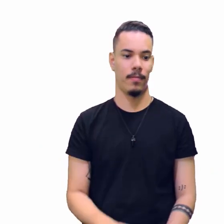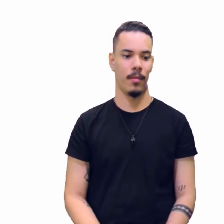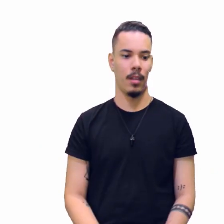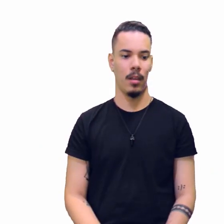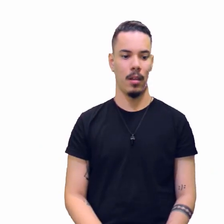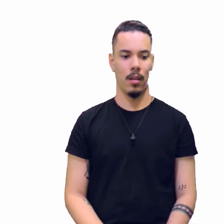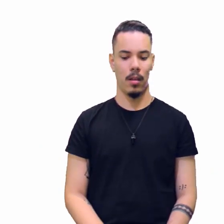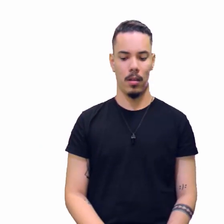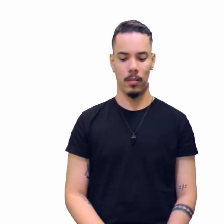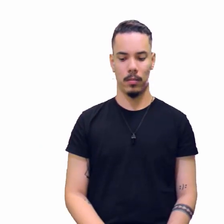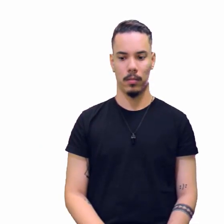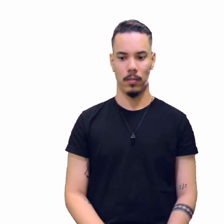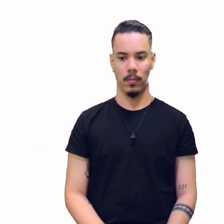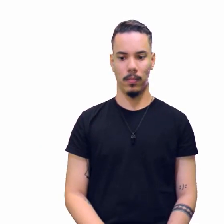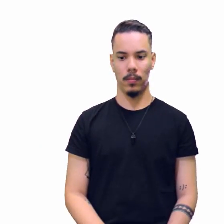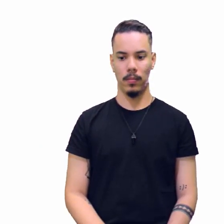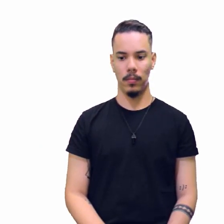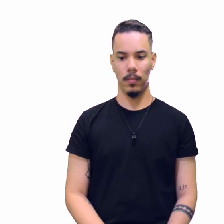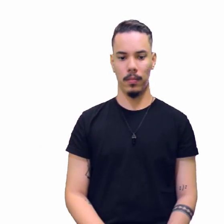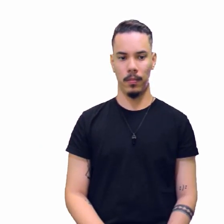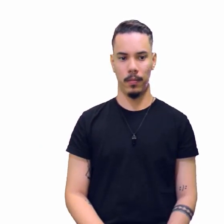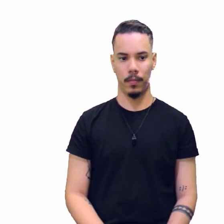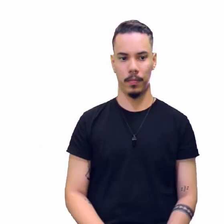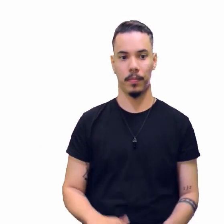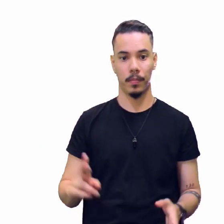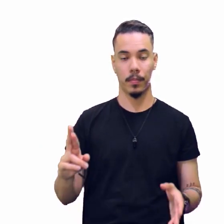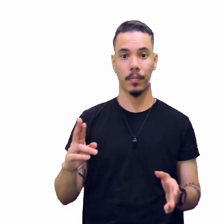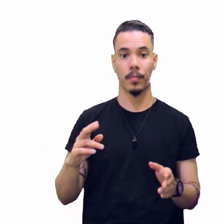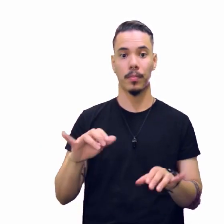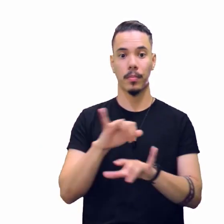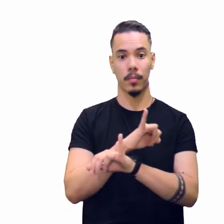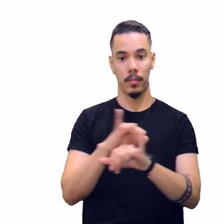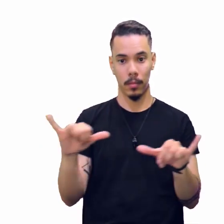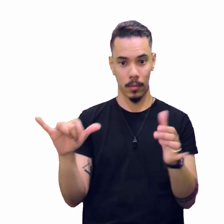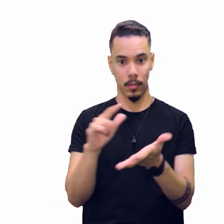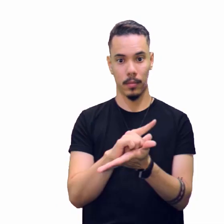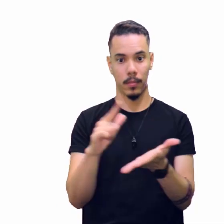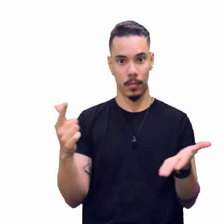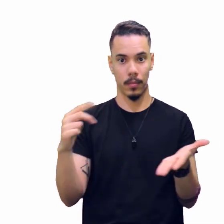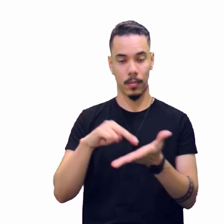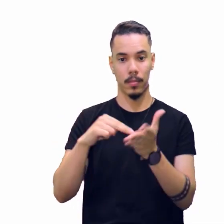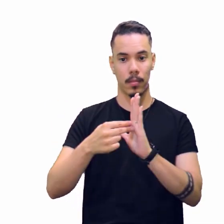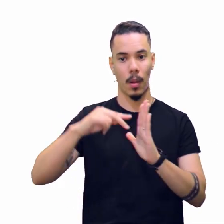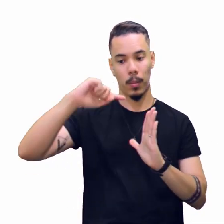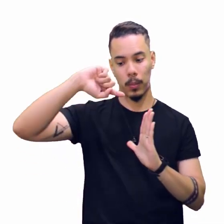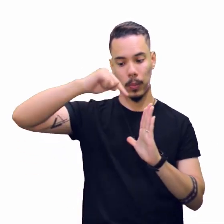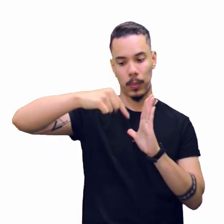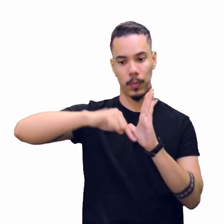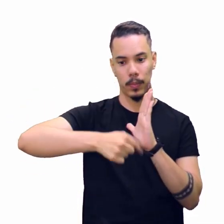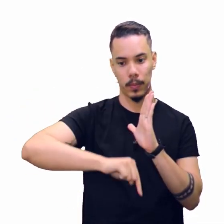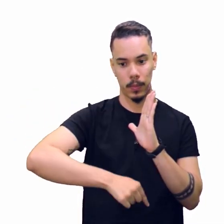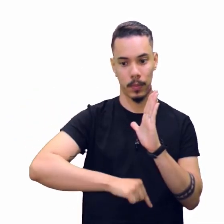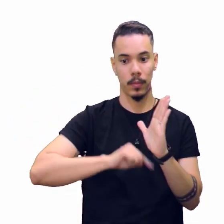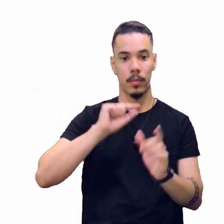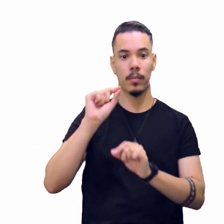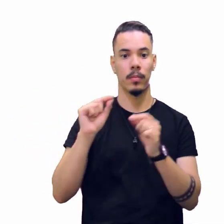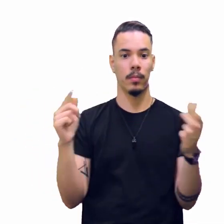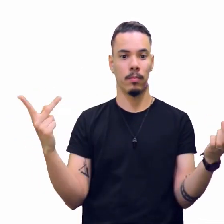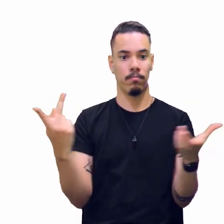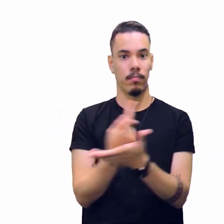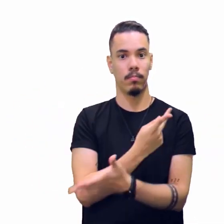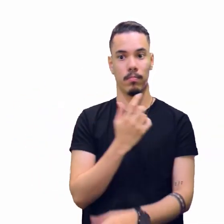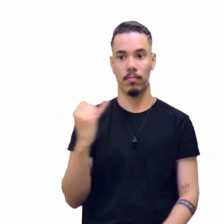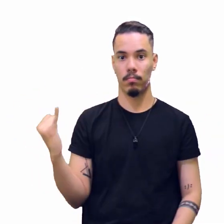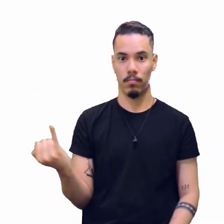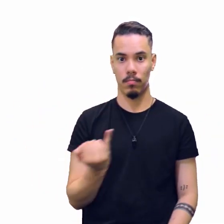como diz assim, né, a reportagem é relato mais profundo de um acontecimento relevante de